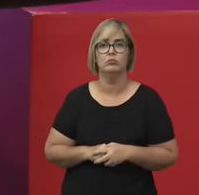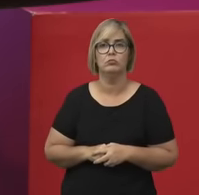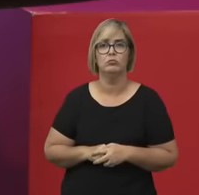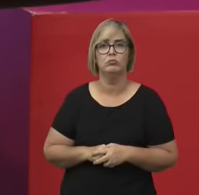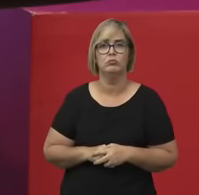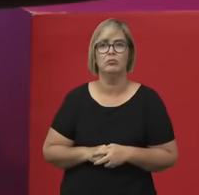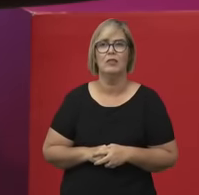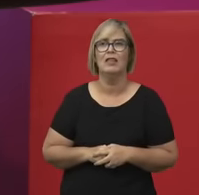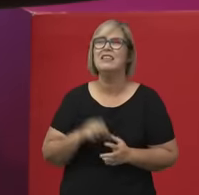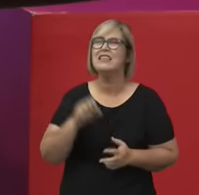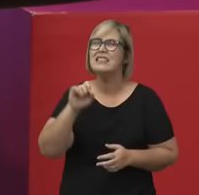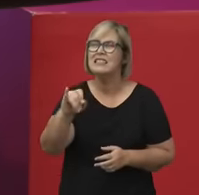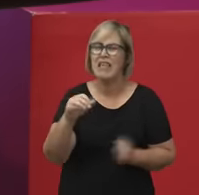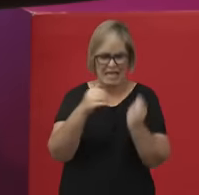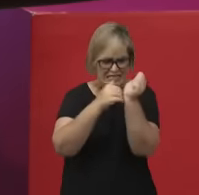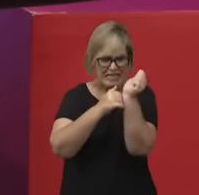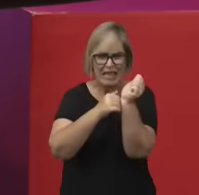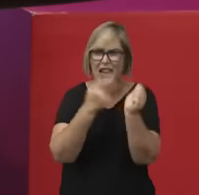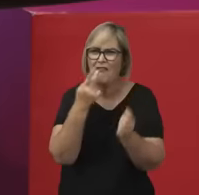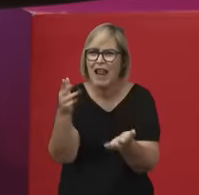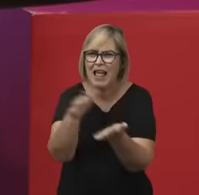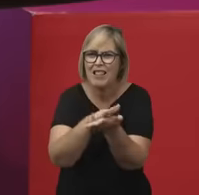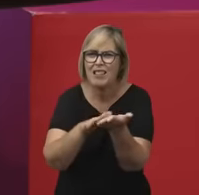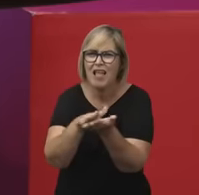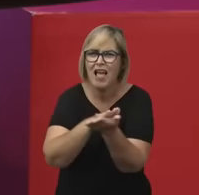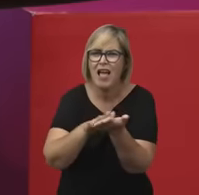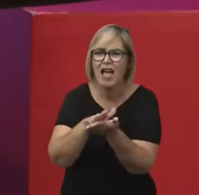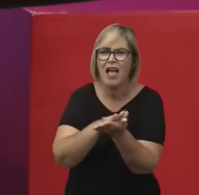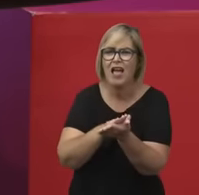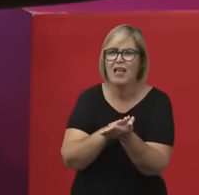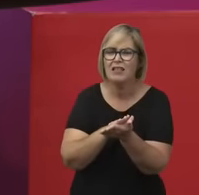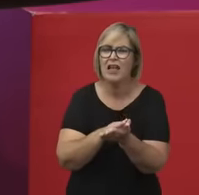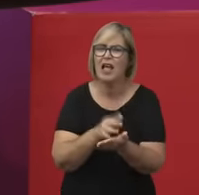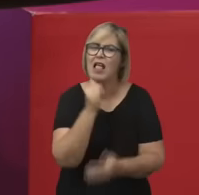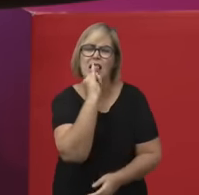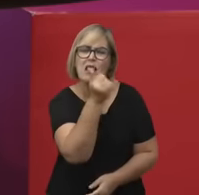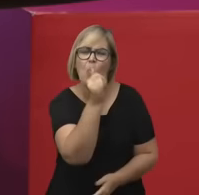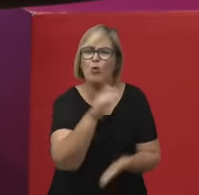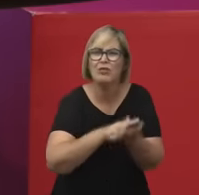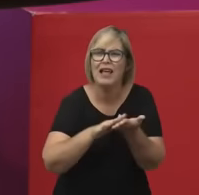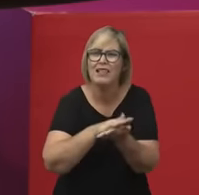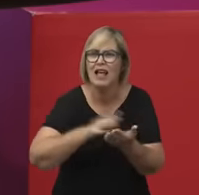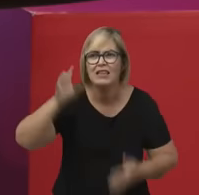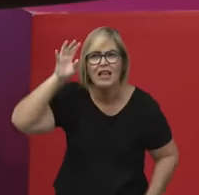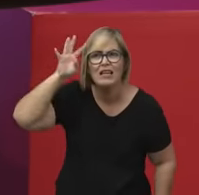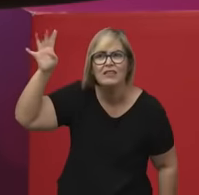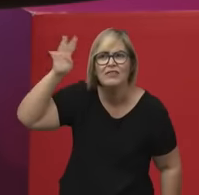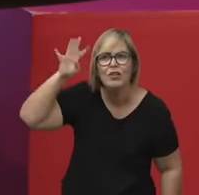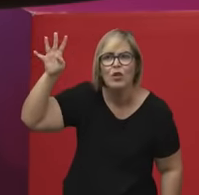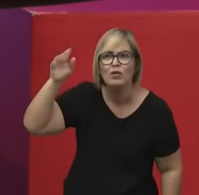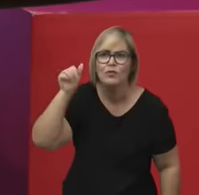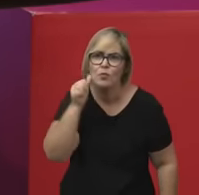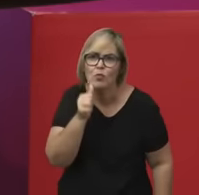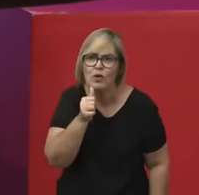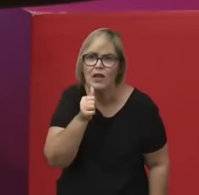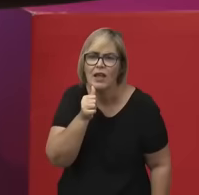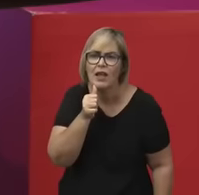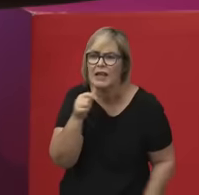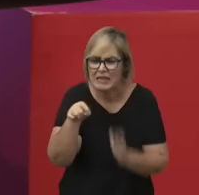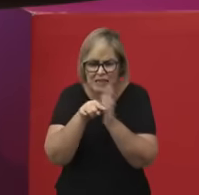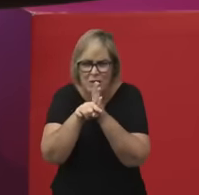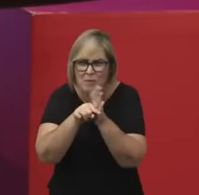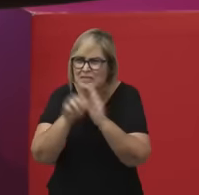contar a história de mulheres filósofas, não pesquisar a filosofia de mulheres filósofas.